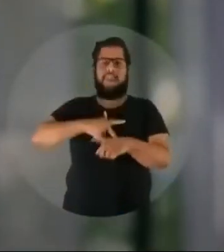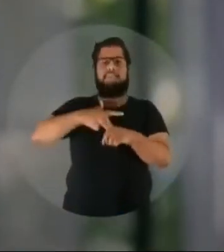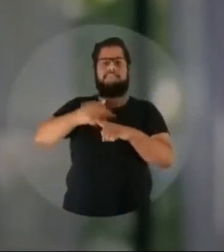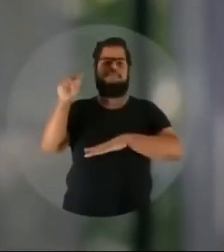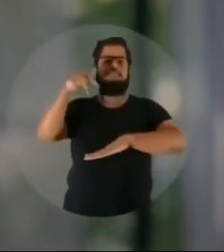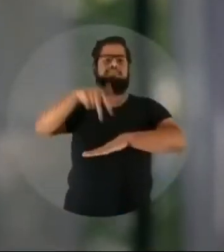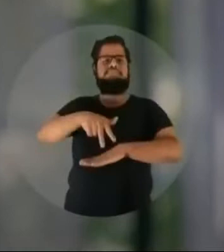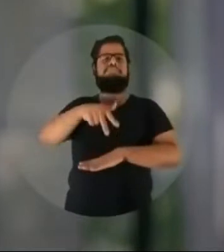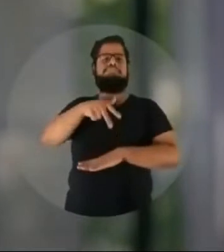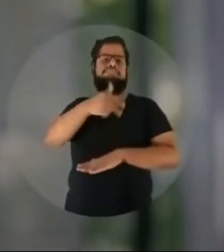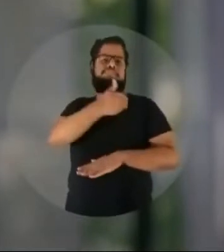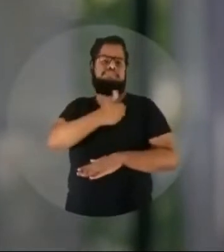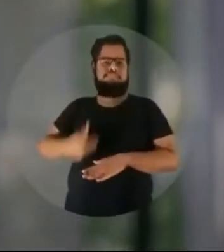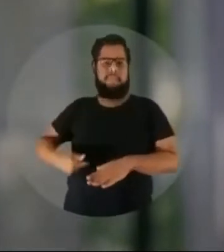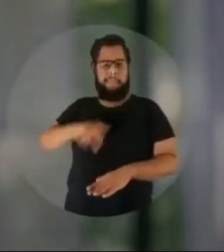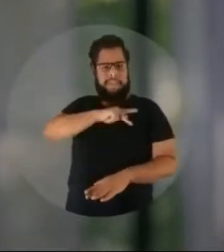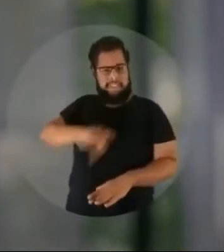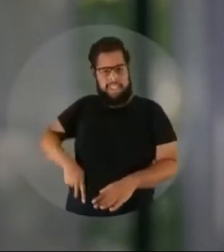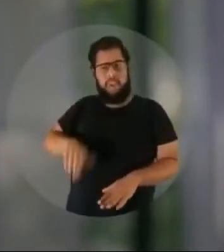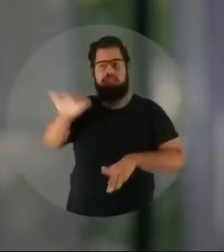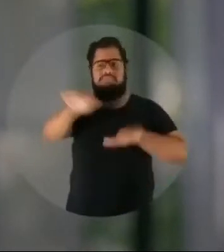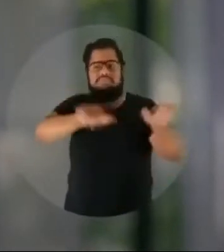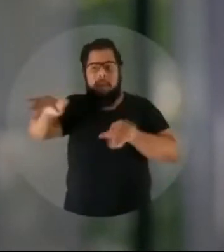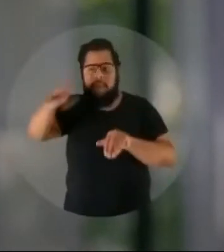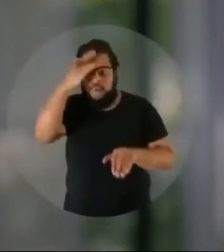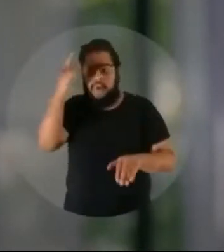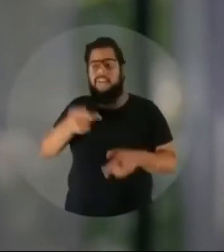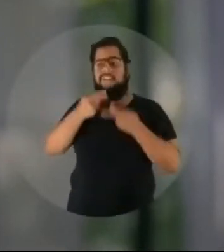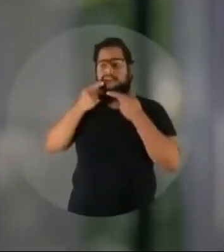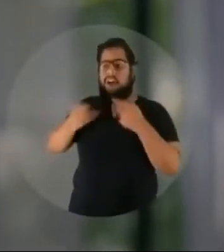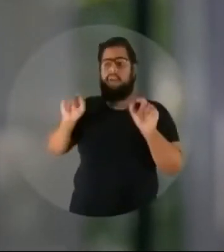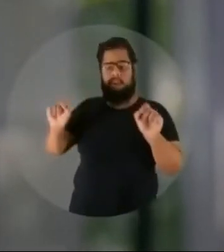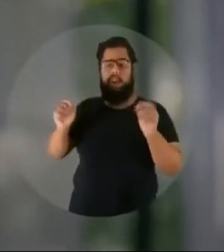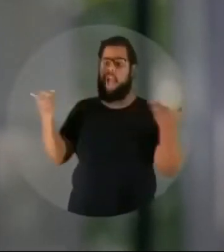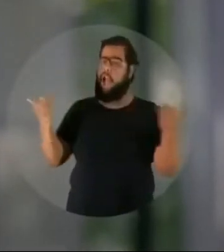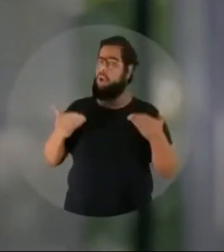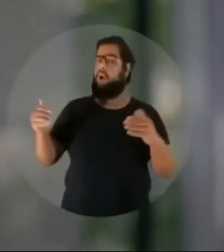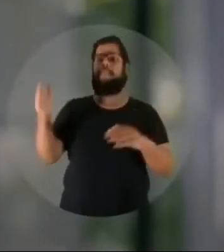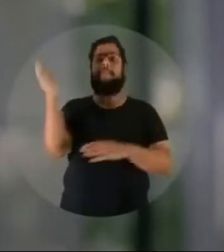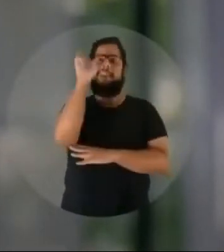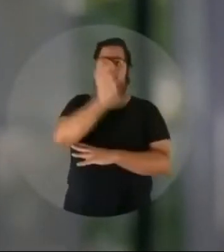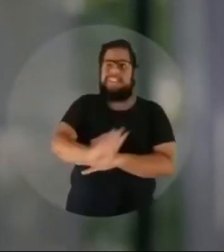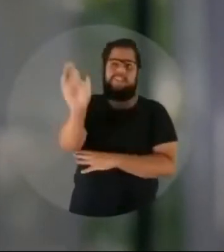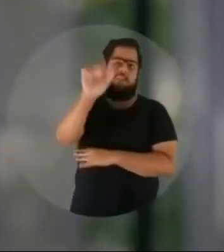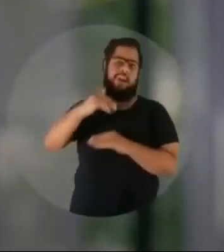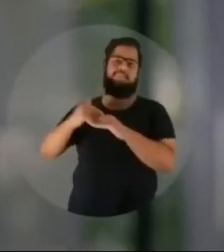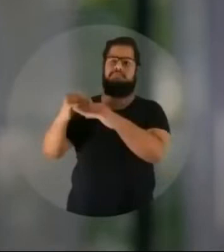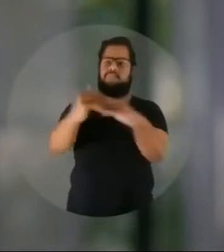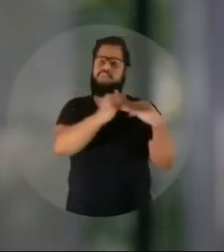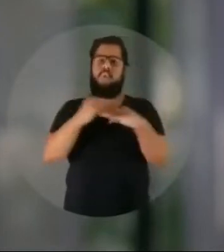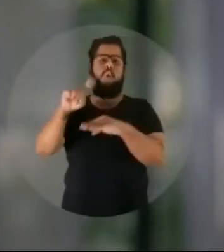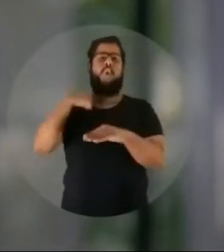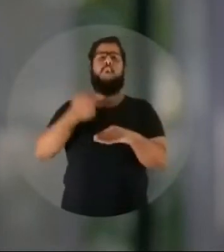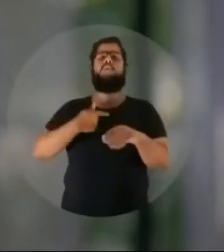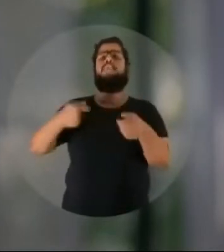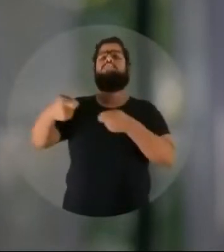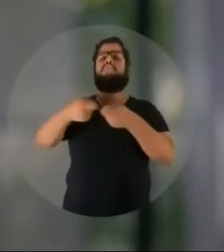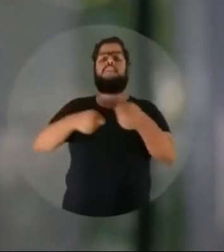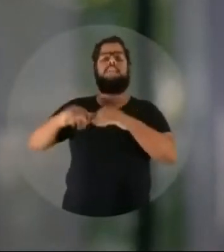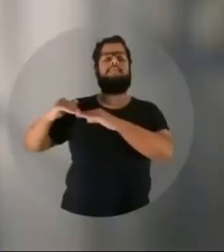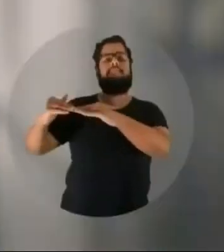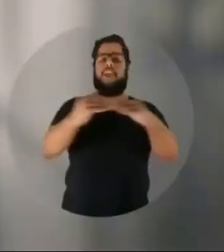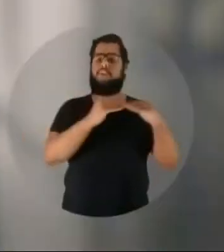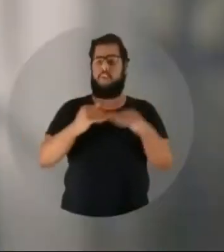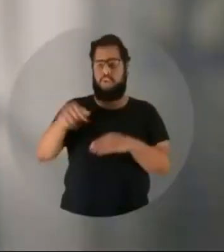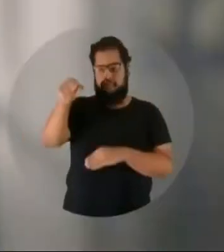precisa chamar todo mundo e falar Gente, agora é o seguinte, agora o Brasil é de todos. Nós vamos governar para todo mundo. Você não precisa